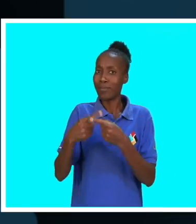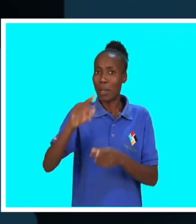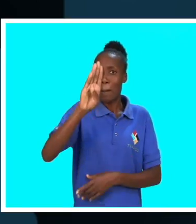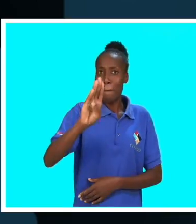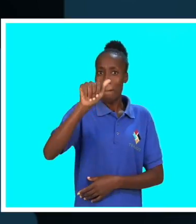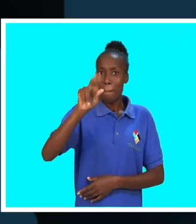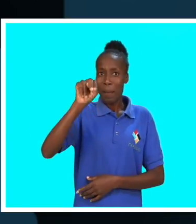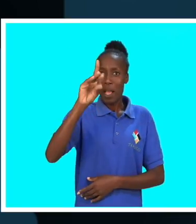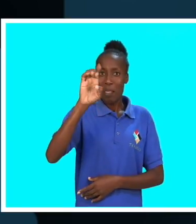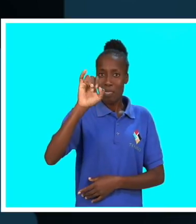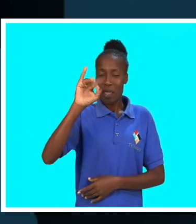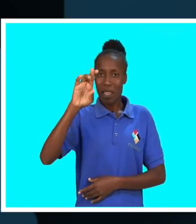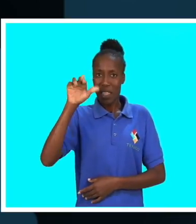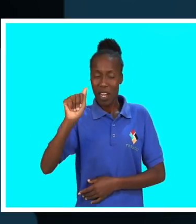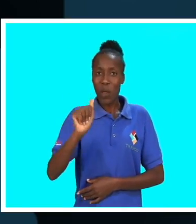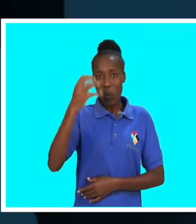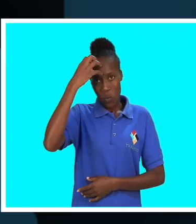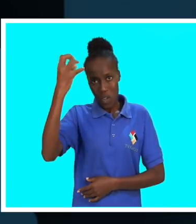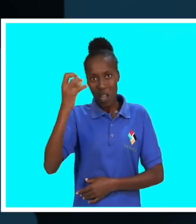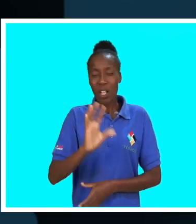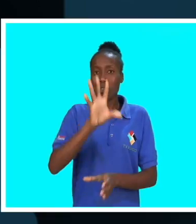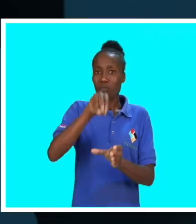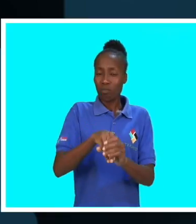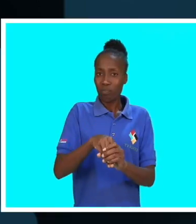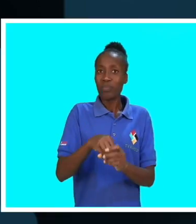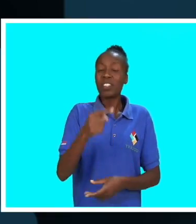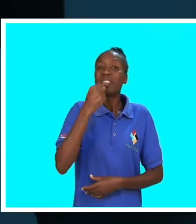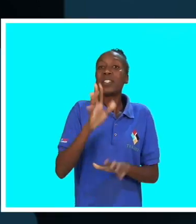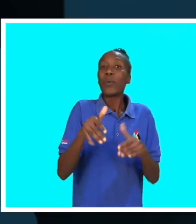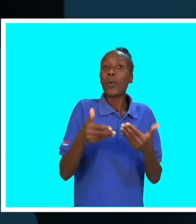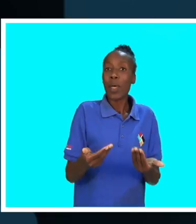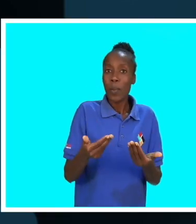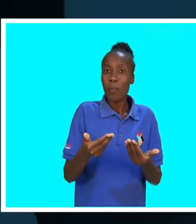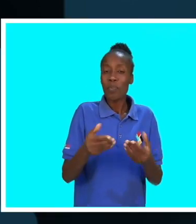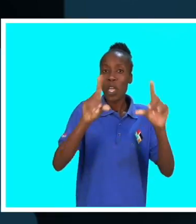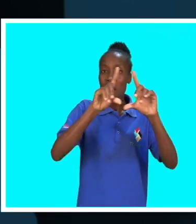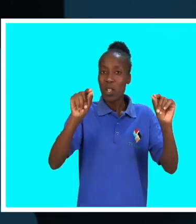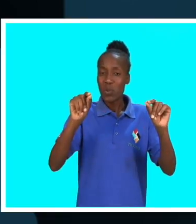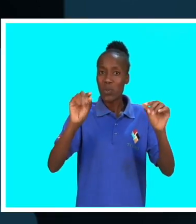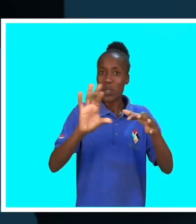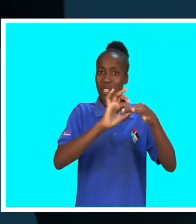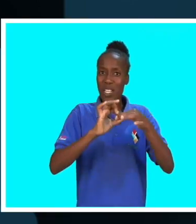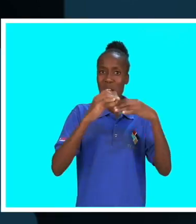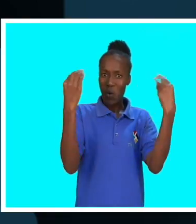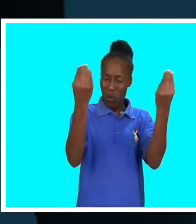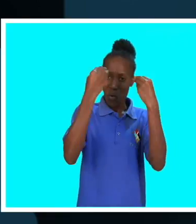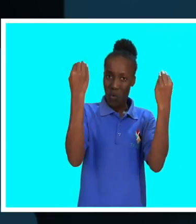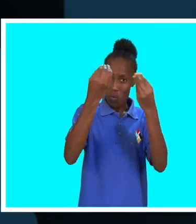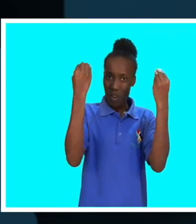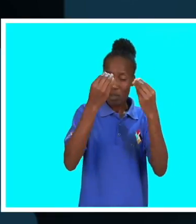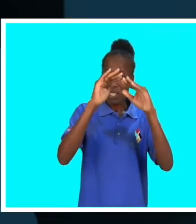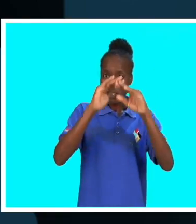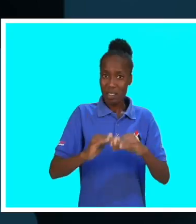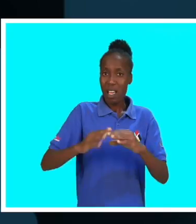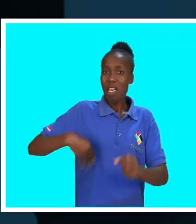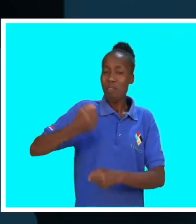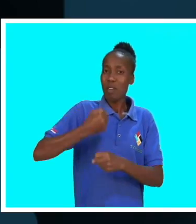são as bandeiras do governo ao nível de propósito dentro do campanha de governação. Estou-me a referir a questões ligadas à formação, qual